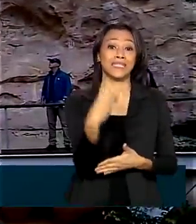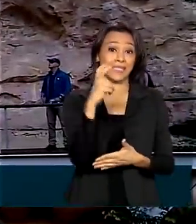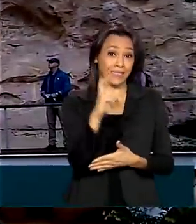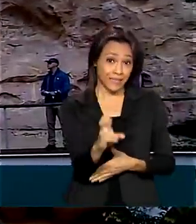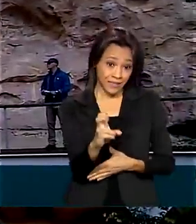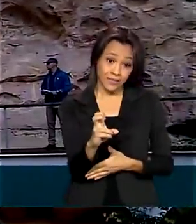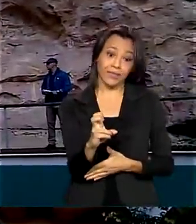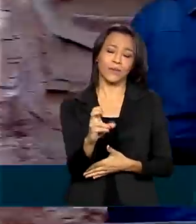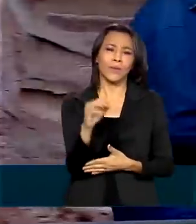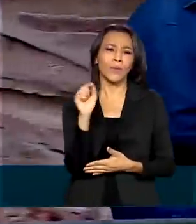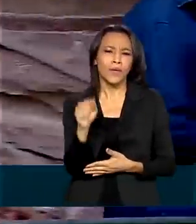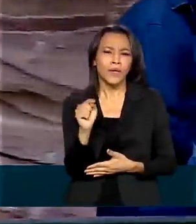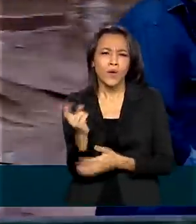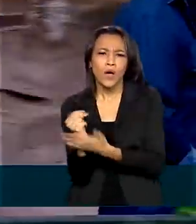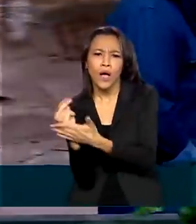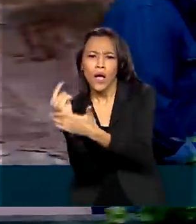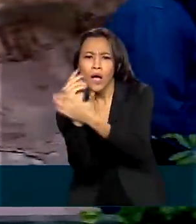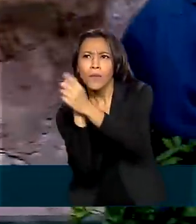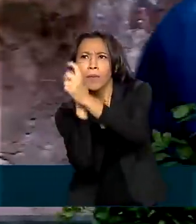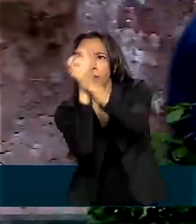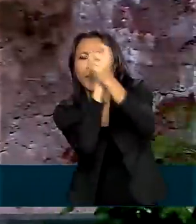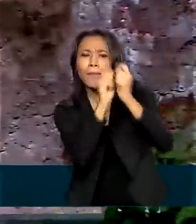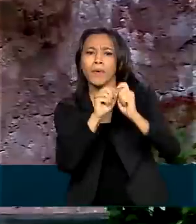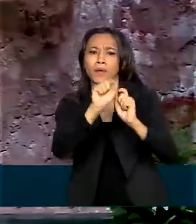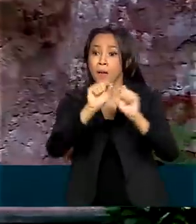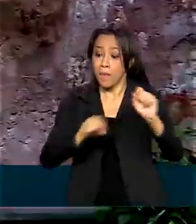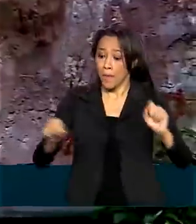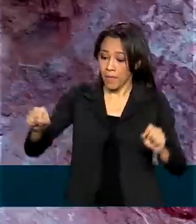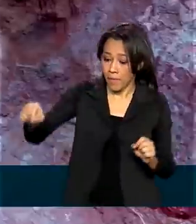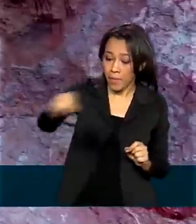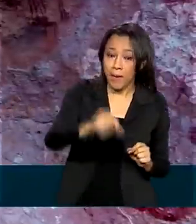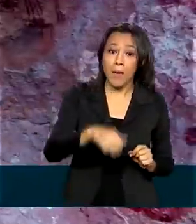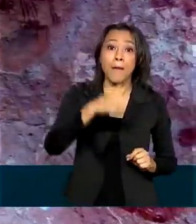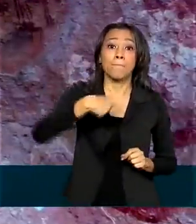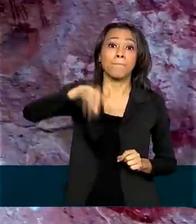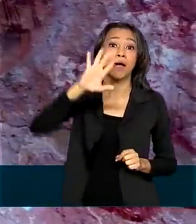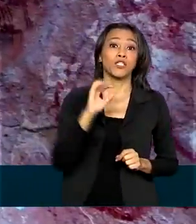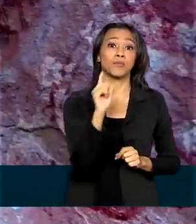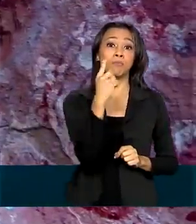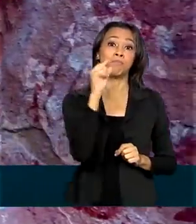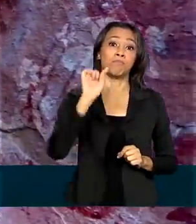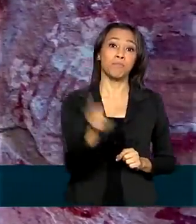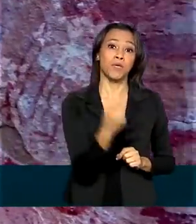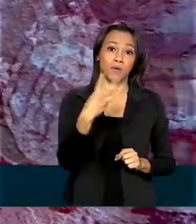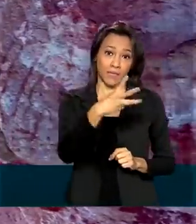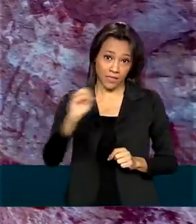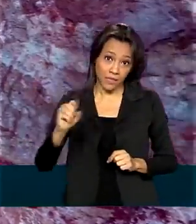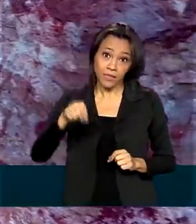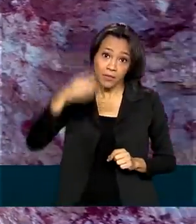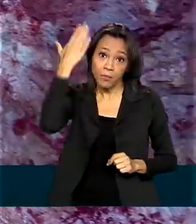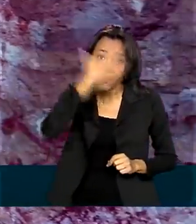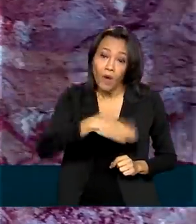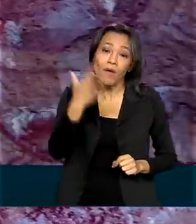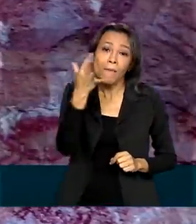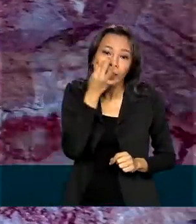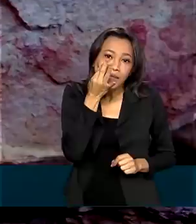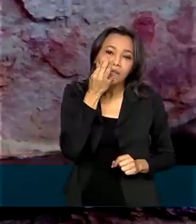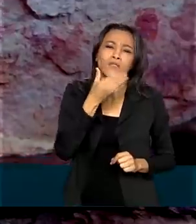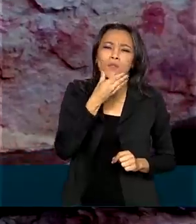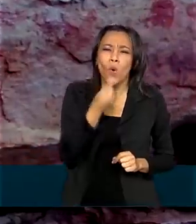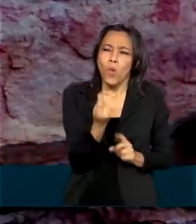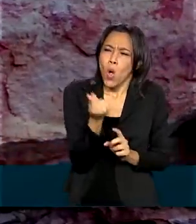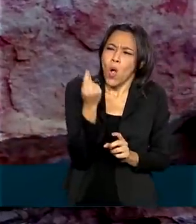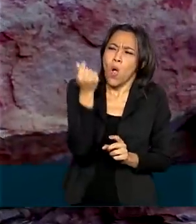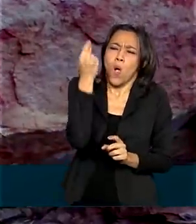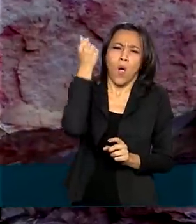mil desenhos rupestres, espalhados por mais de 1.300 sítios, que registram a presença do homem pré-histórico no continente americano